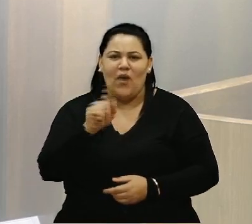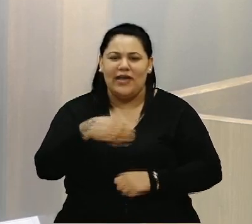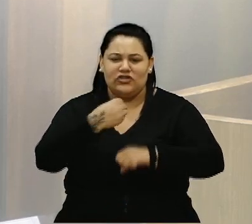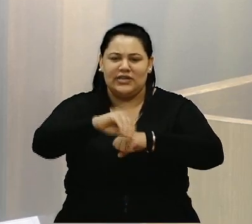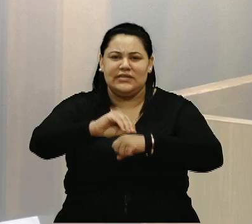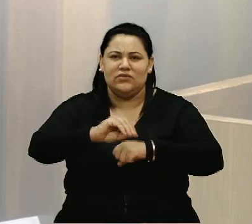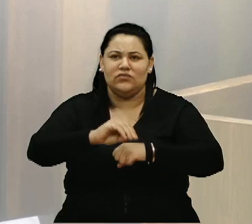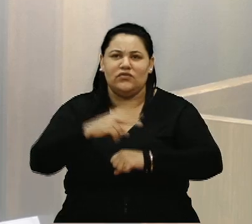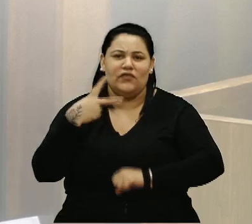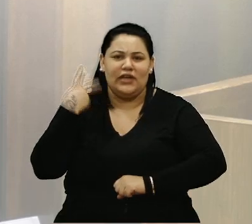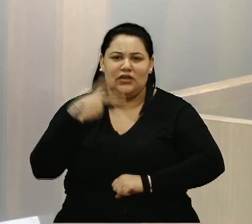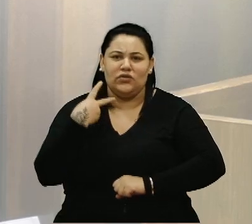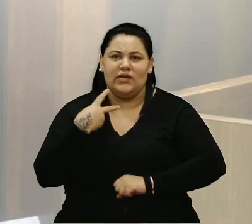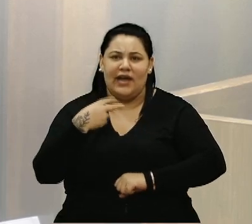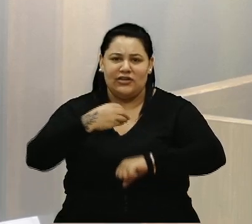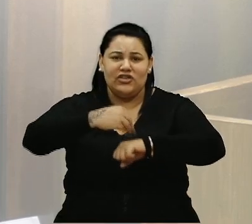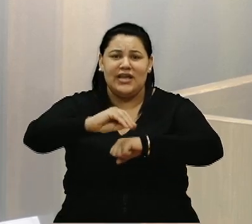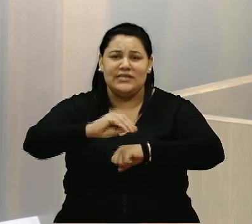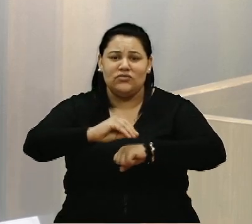é indicação de morador.